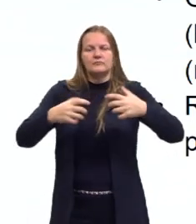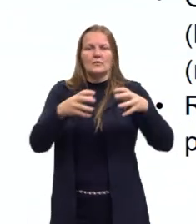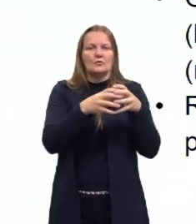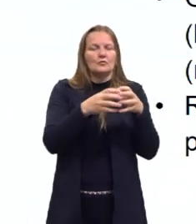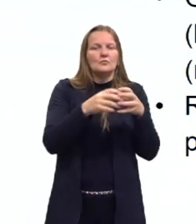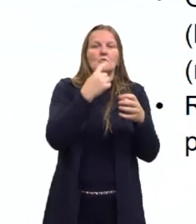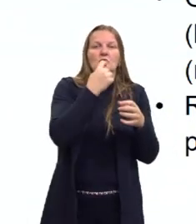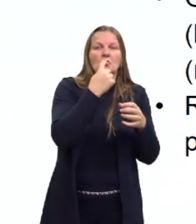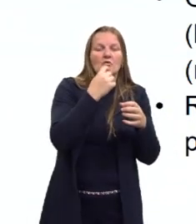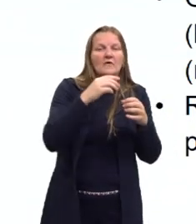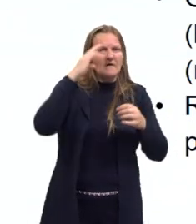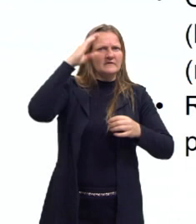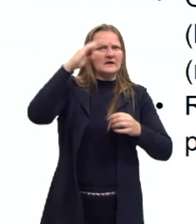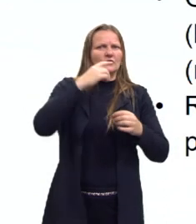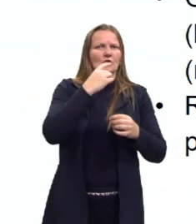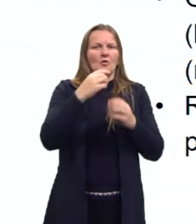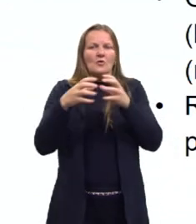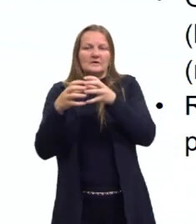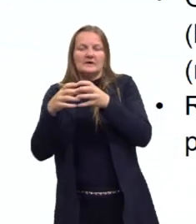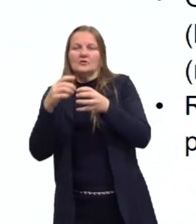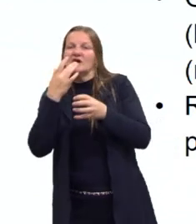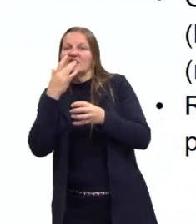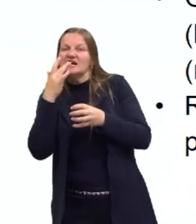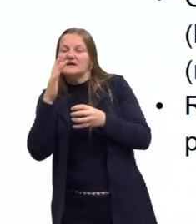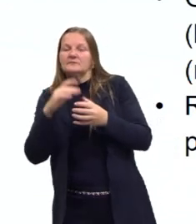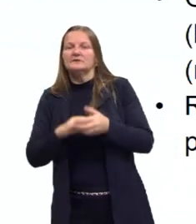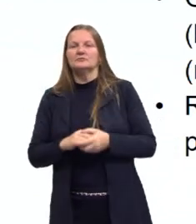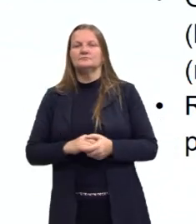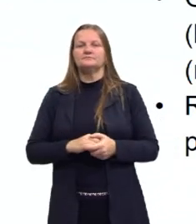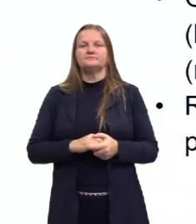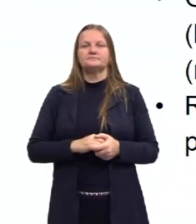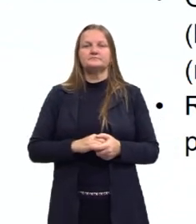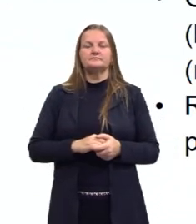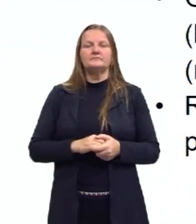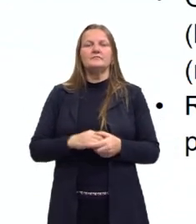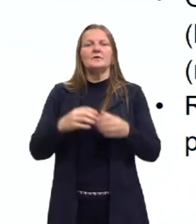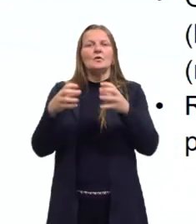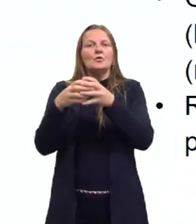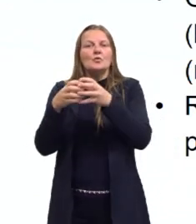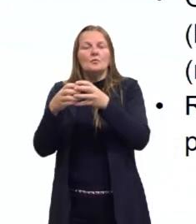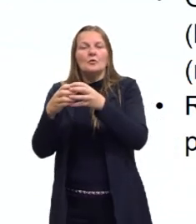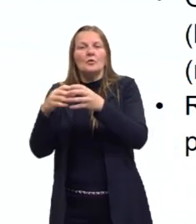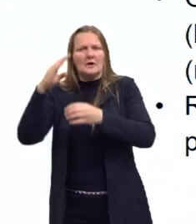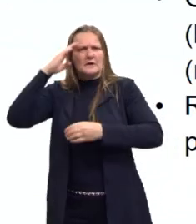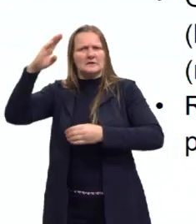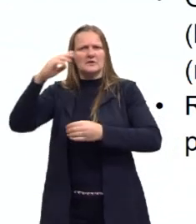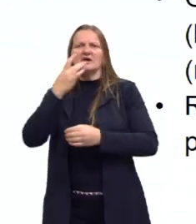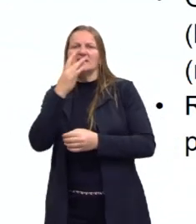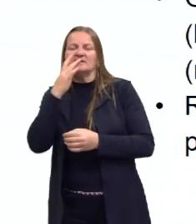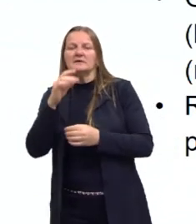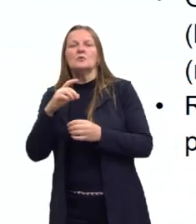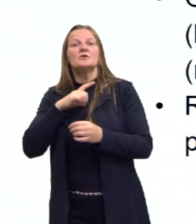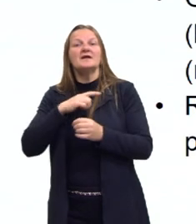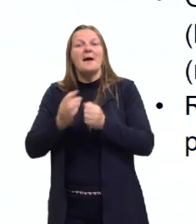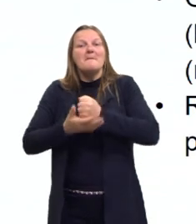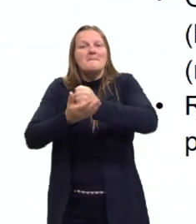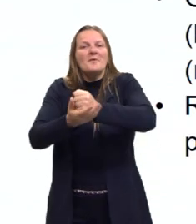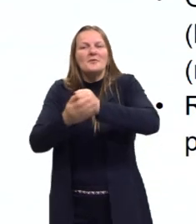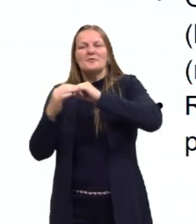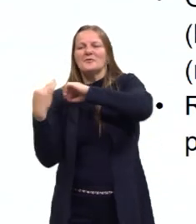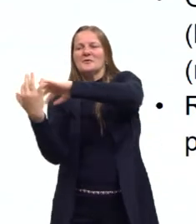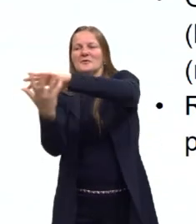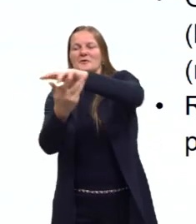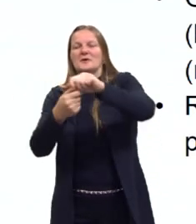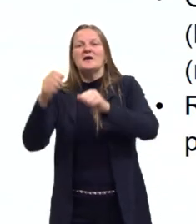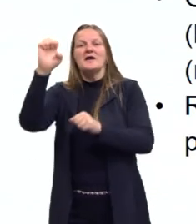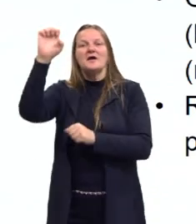vermelho dos Bolcheviques e o exército branco dos Mencheviques. E o exército branco tem ajuda internacional. Os países